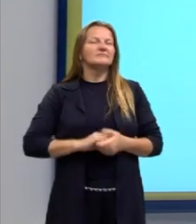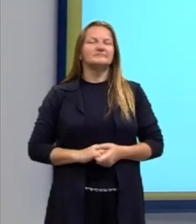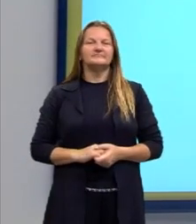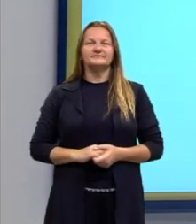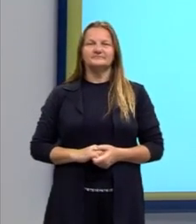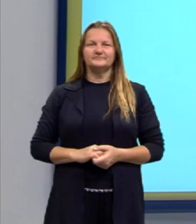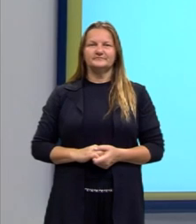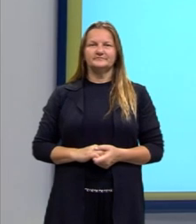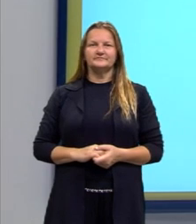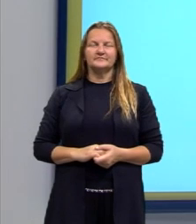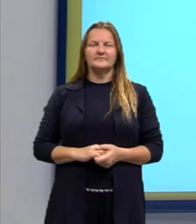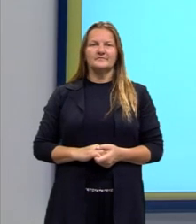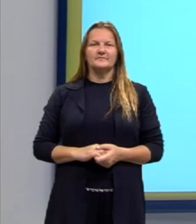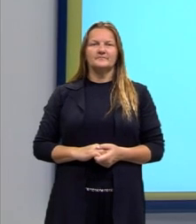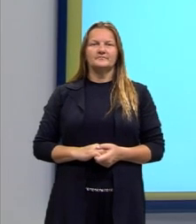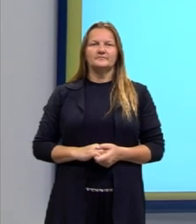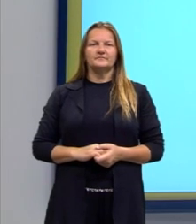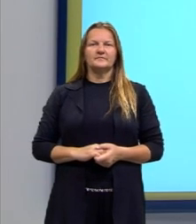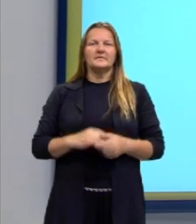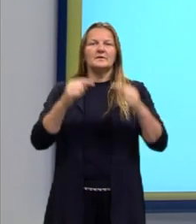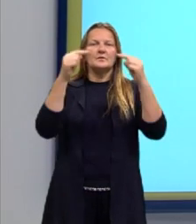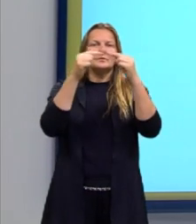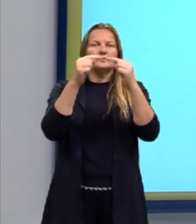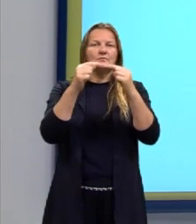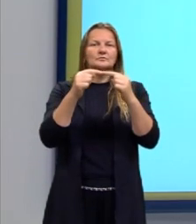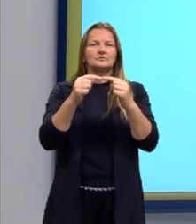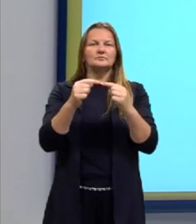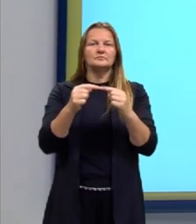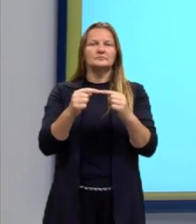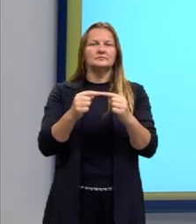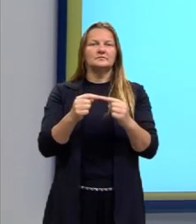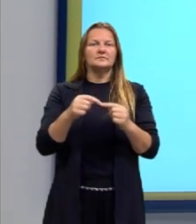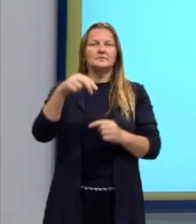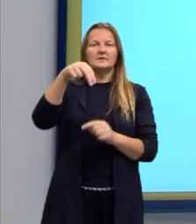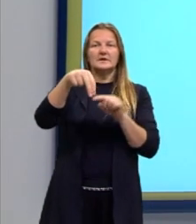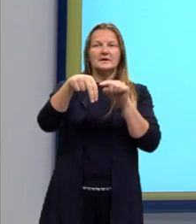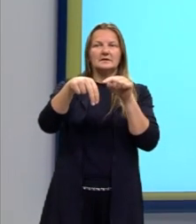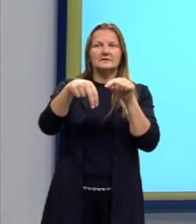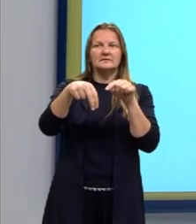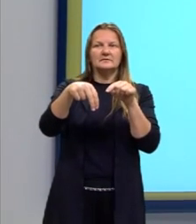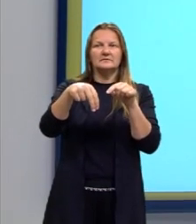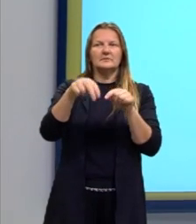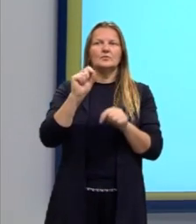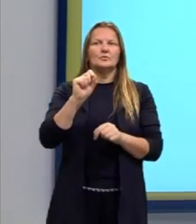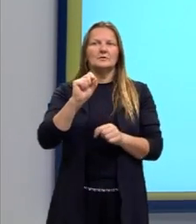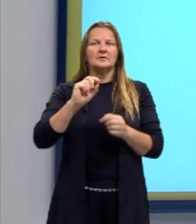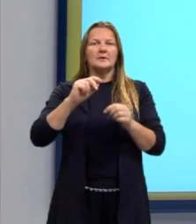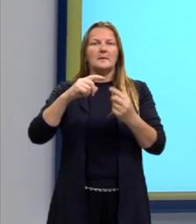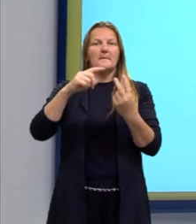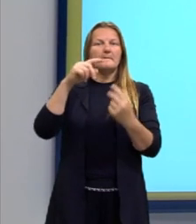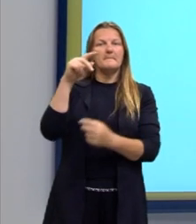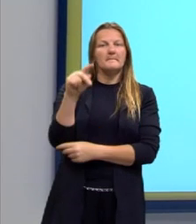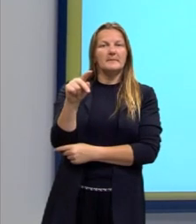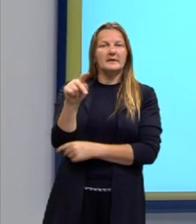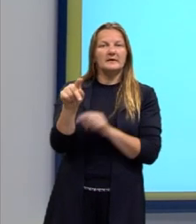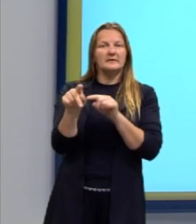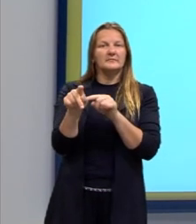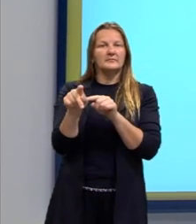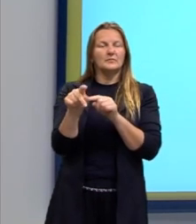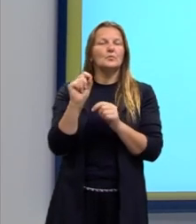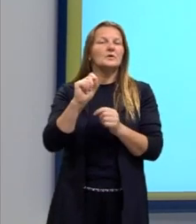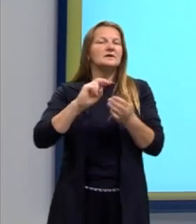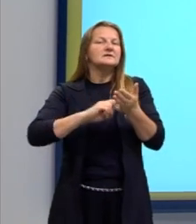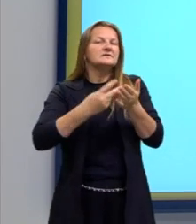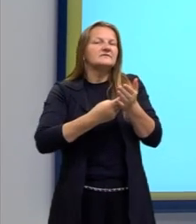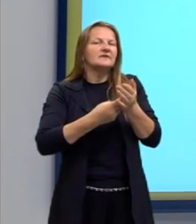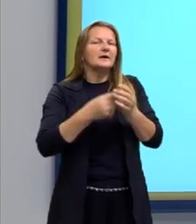nós vimos lá no arranjo, na combinação, que nós temos o N e nós temos também o P. E daí o que seria esses dois